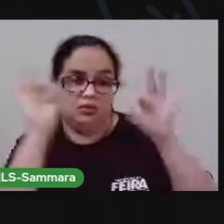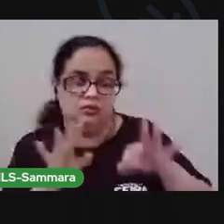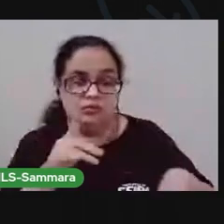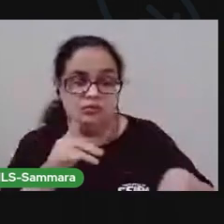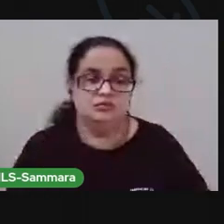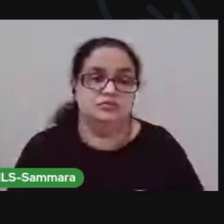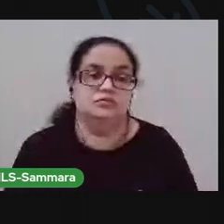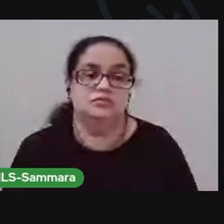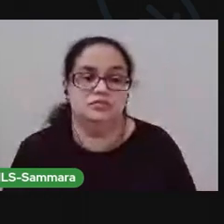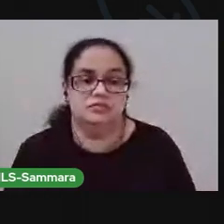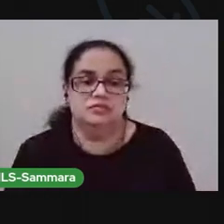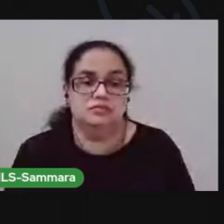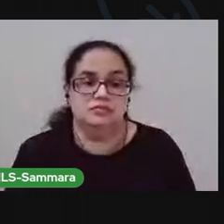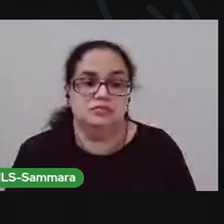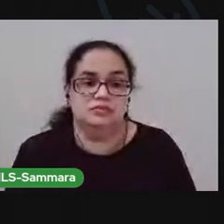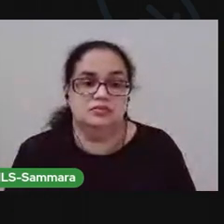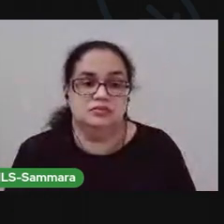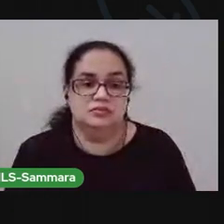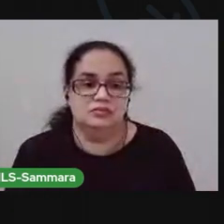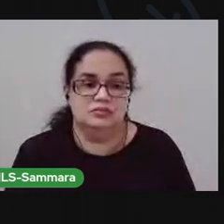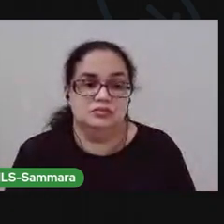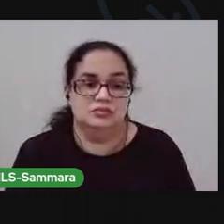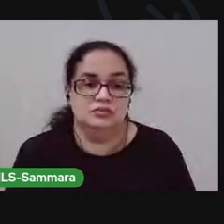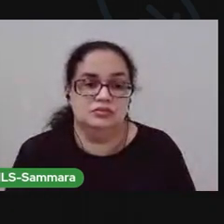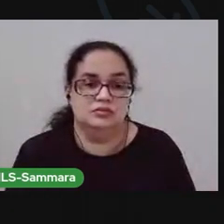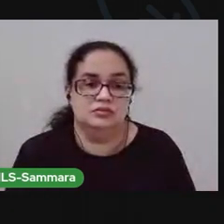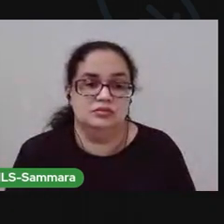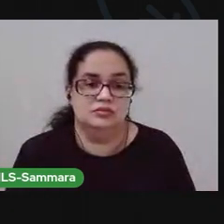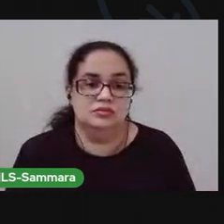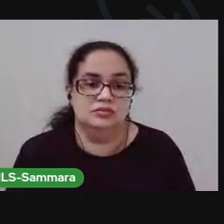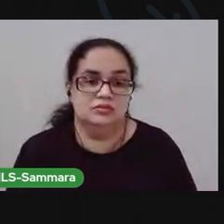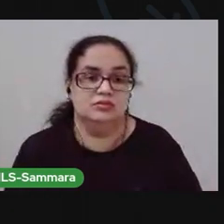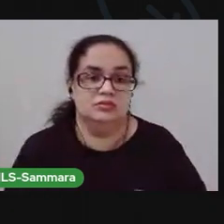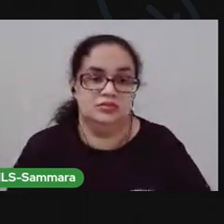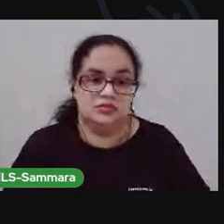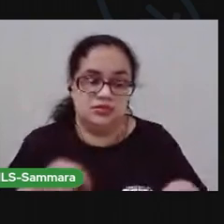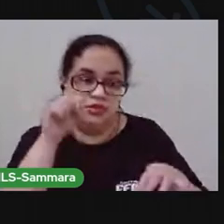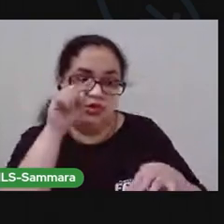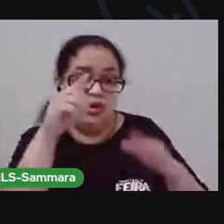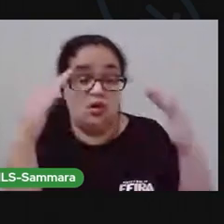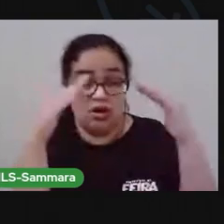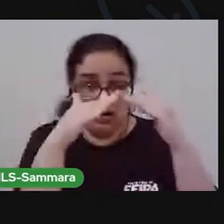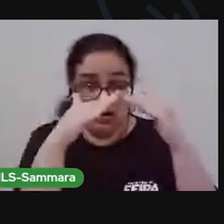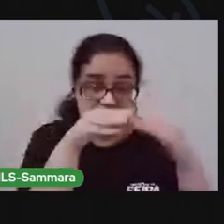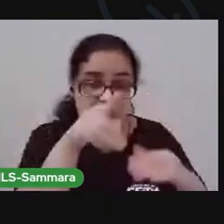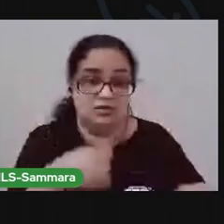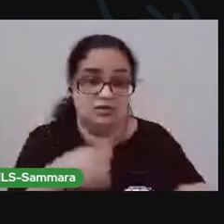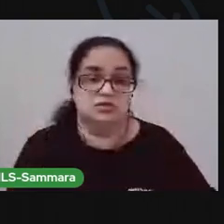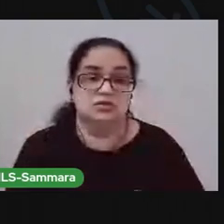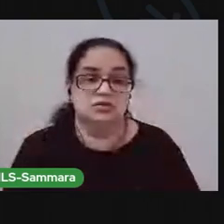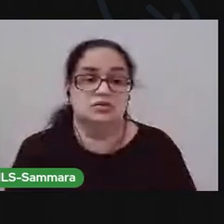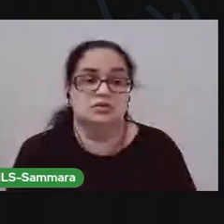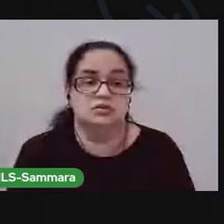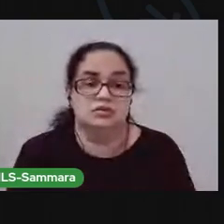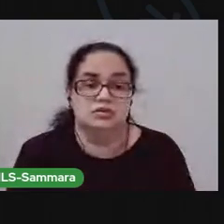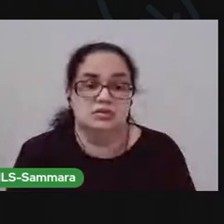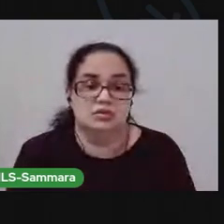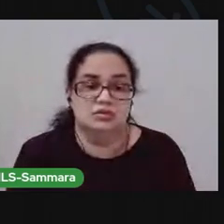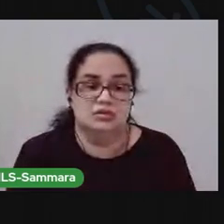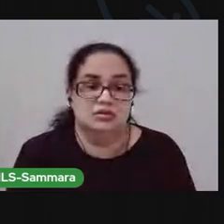Passar a mão aqui, ó. Pra ela ficar bem aberta. E vou dobrar. Ó.